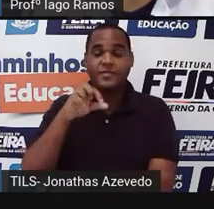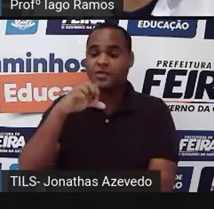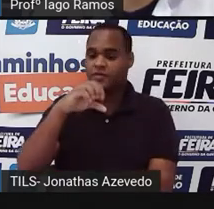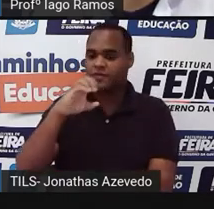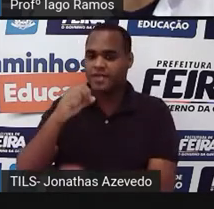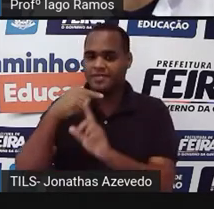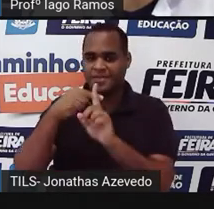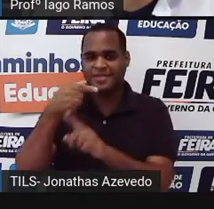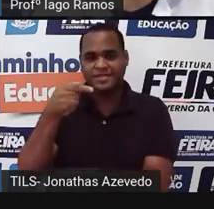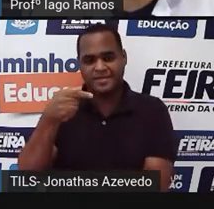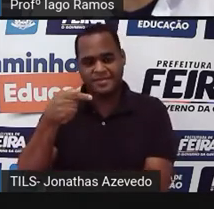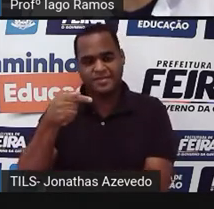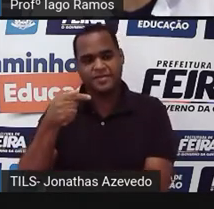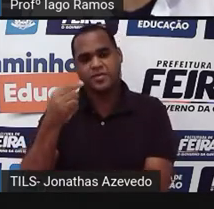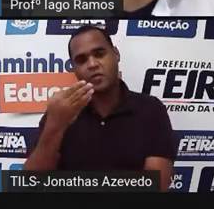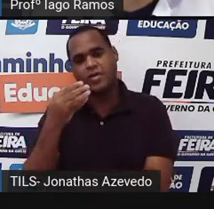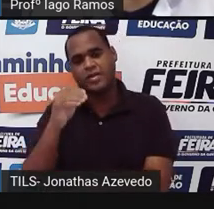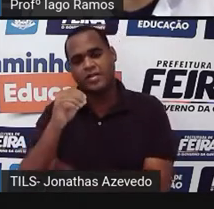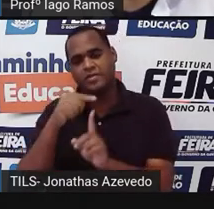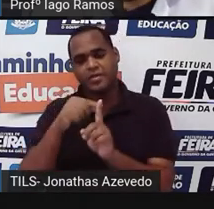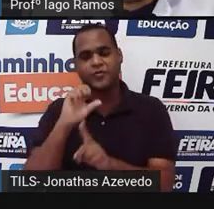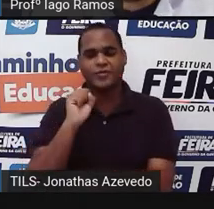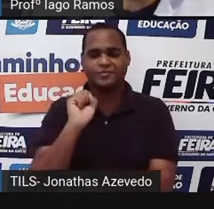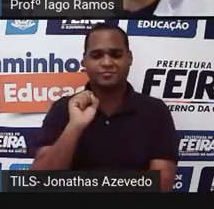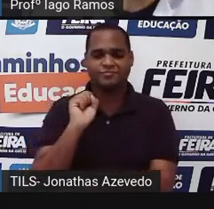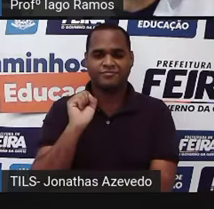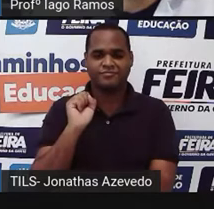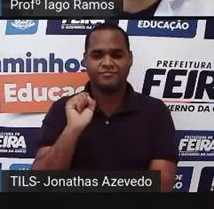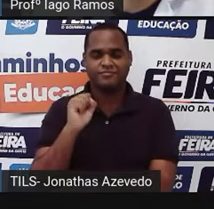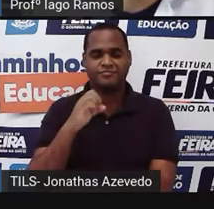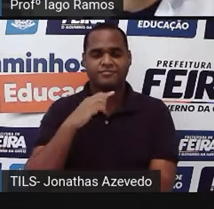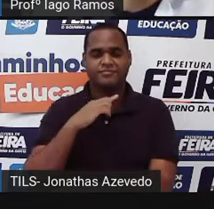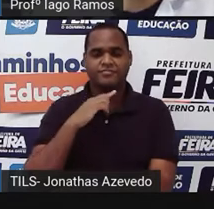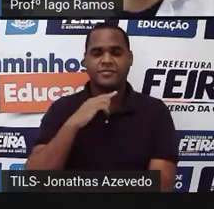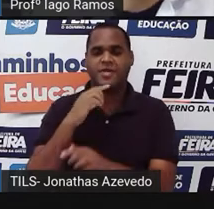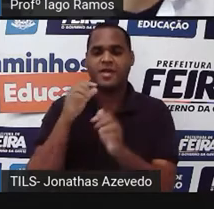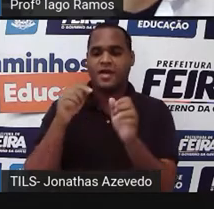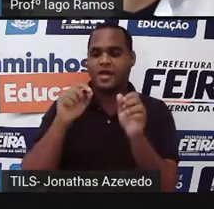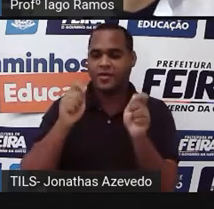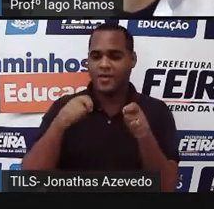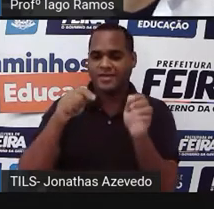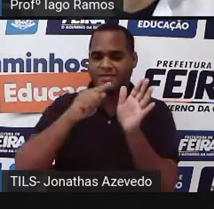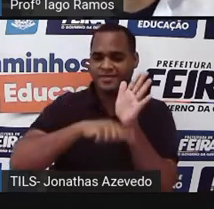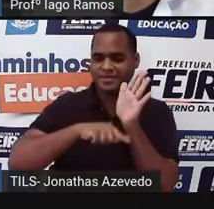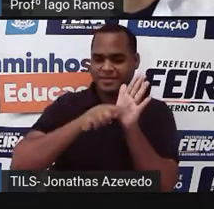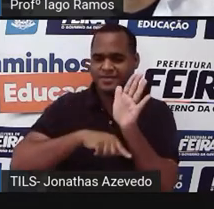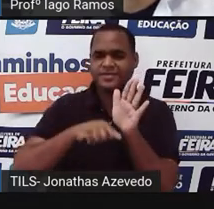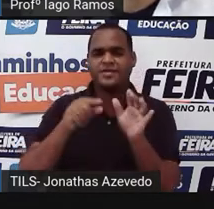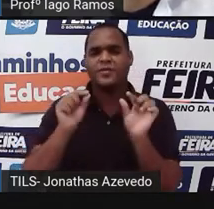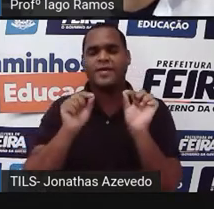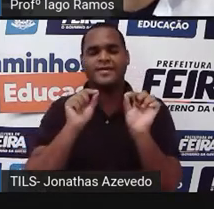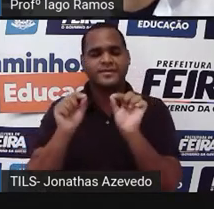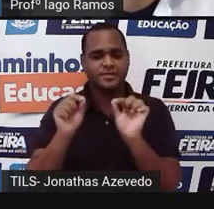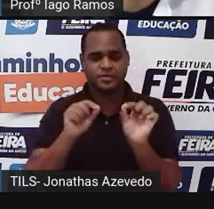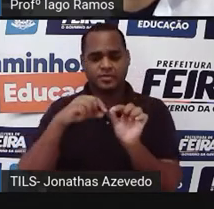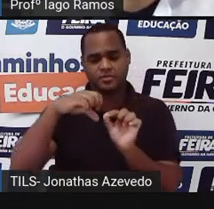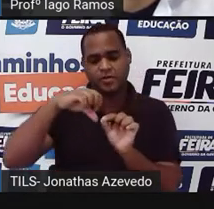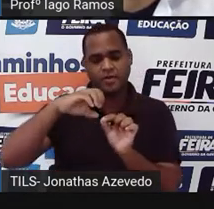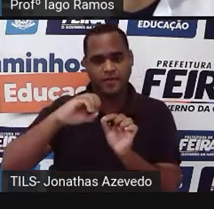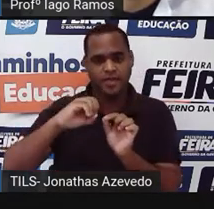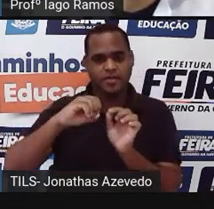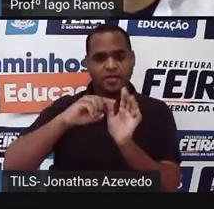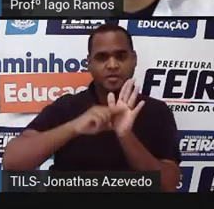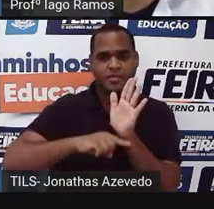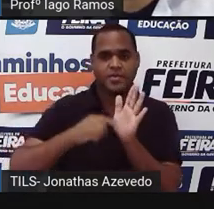e o 7 o 40 e o 8 a conta agora é subtração a operação é subtração eu faço 90